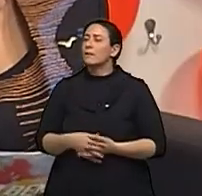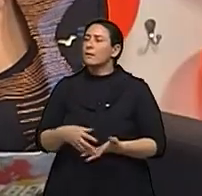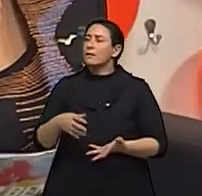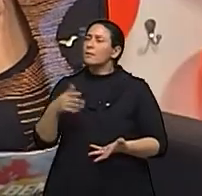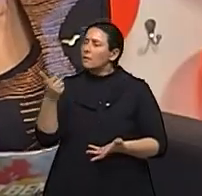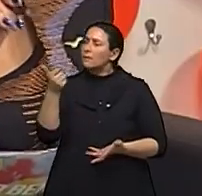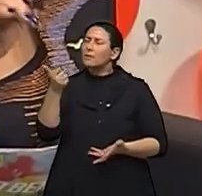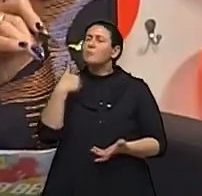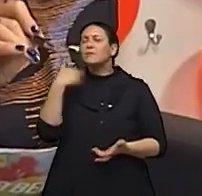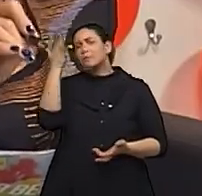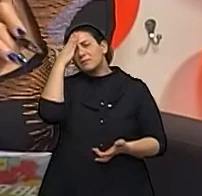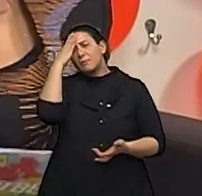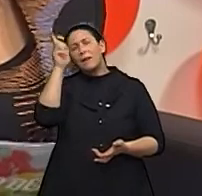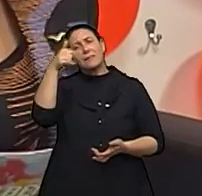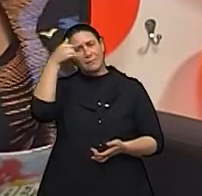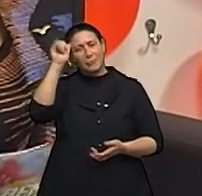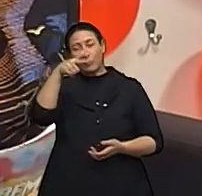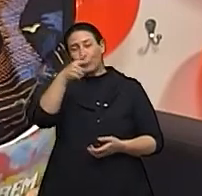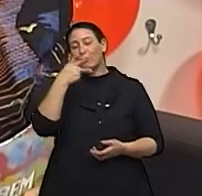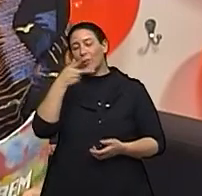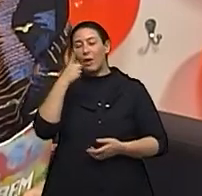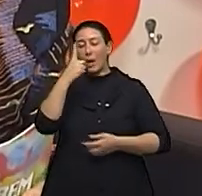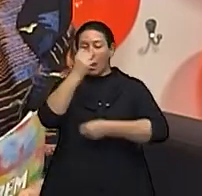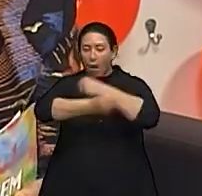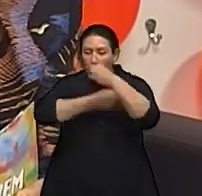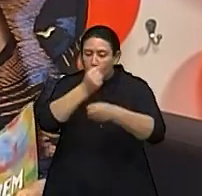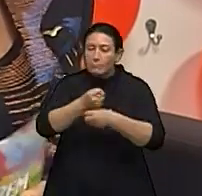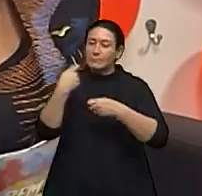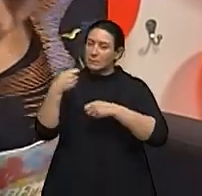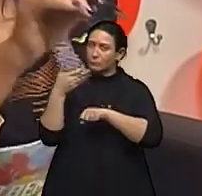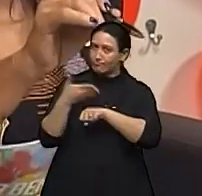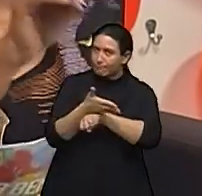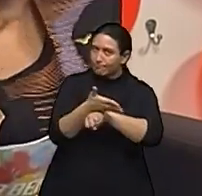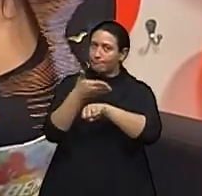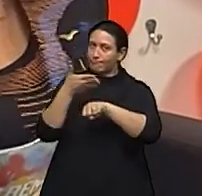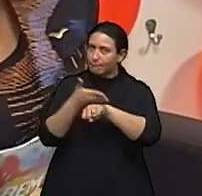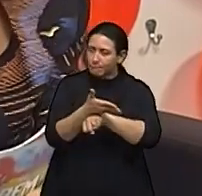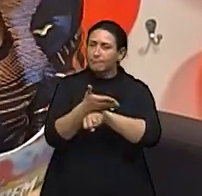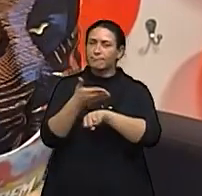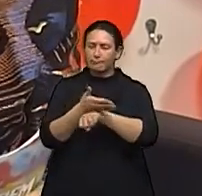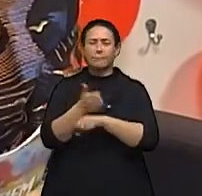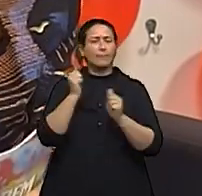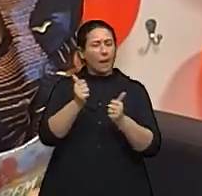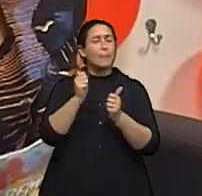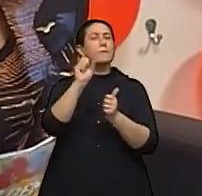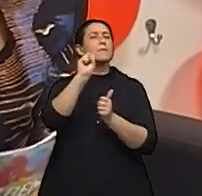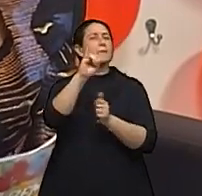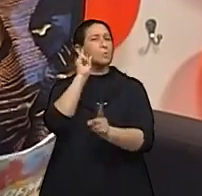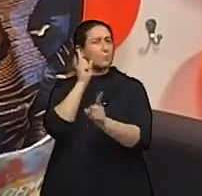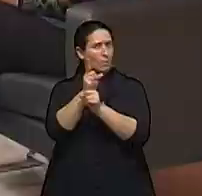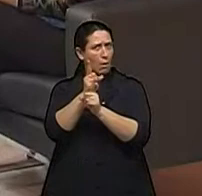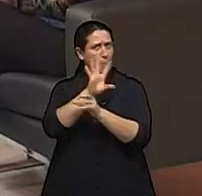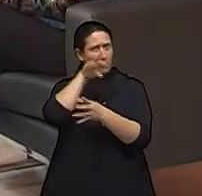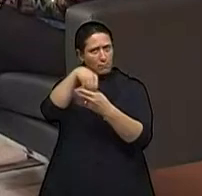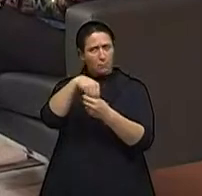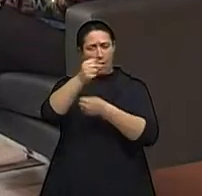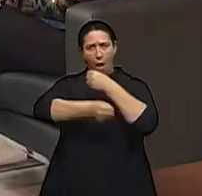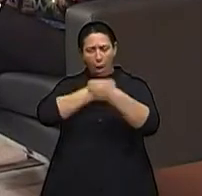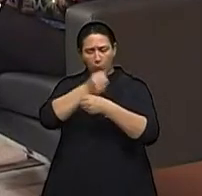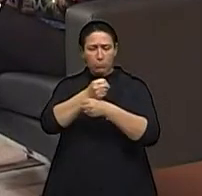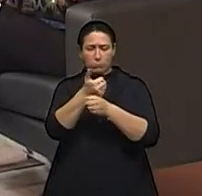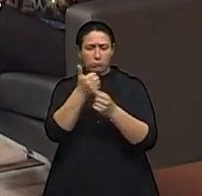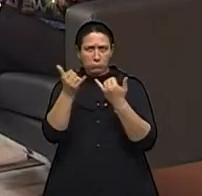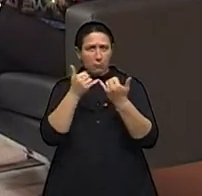prevenção de exame anual. Se constatado, dentro daquele ano, é muito mais fácil de curar?